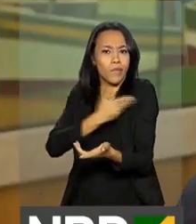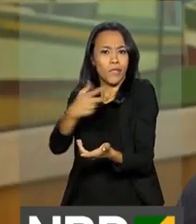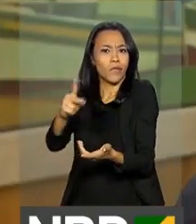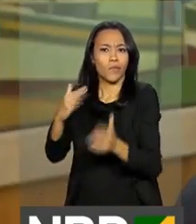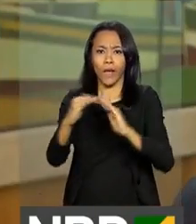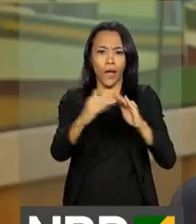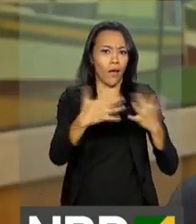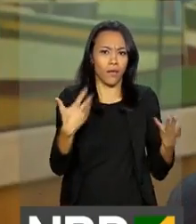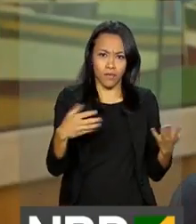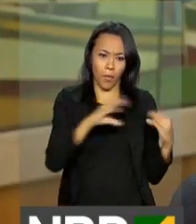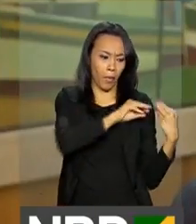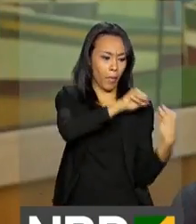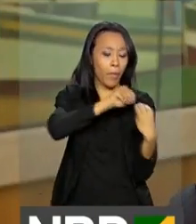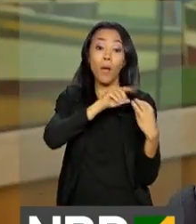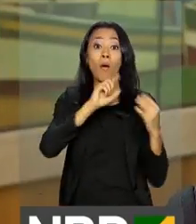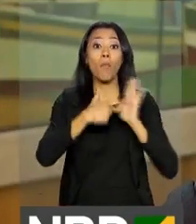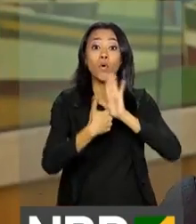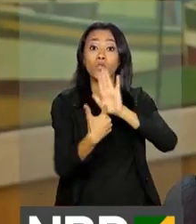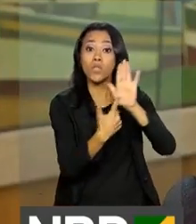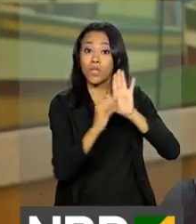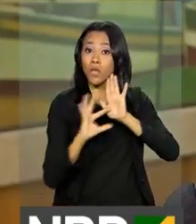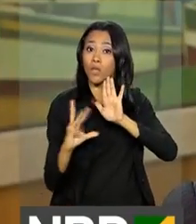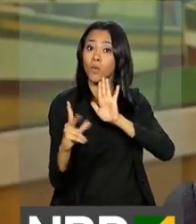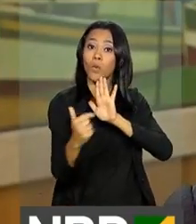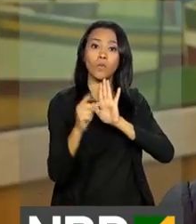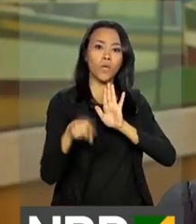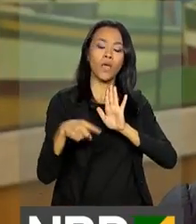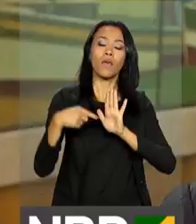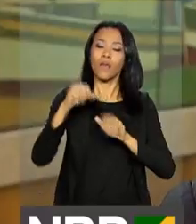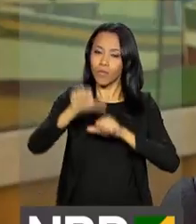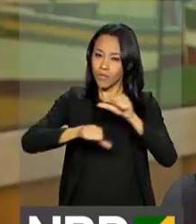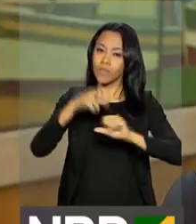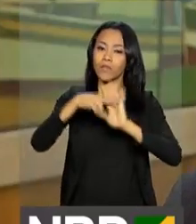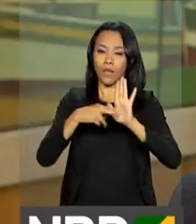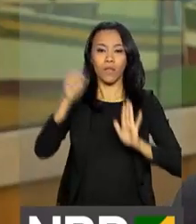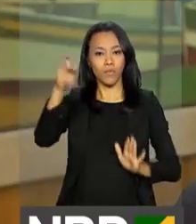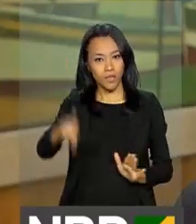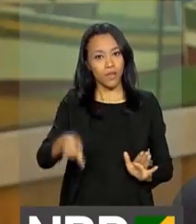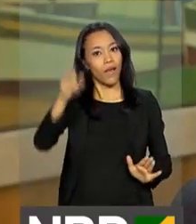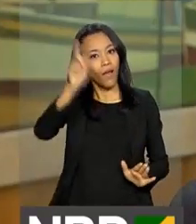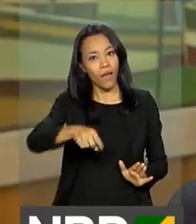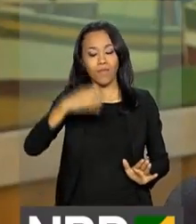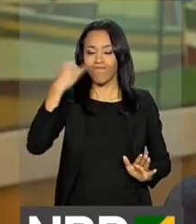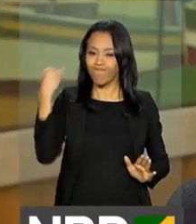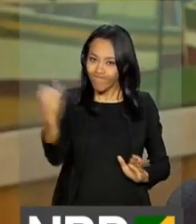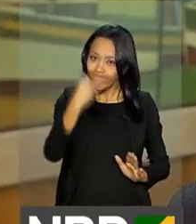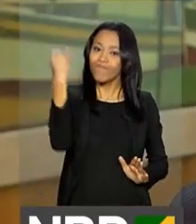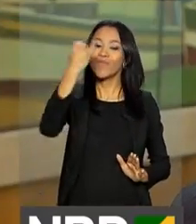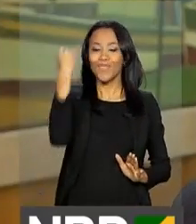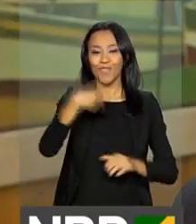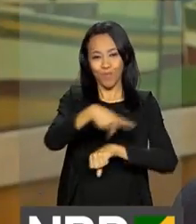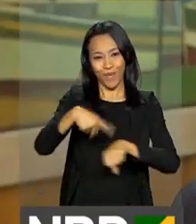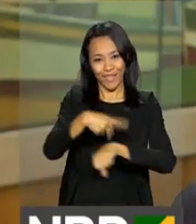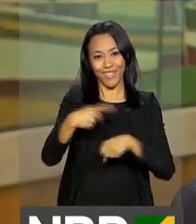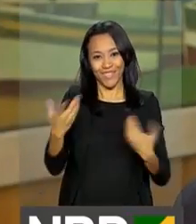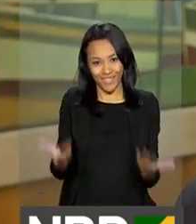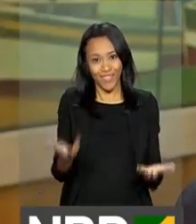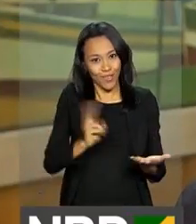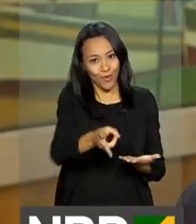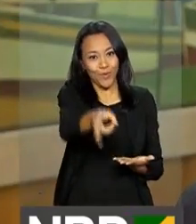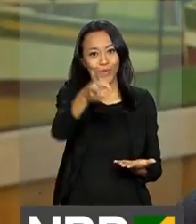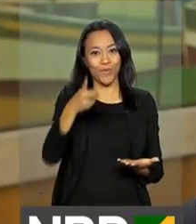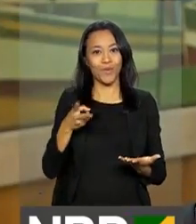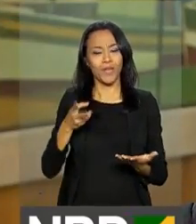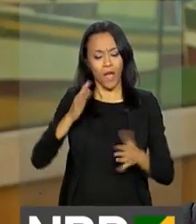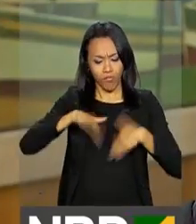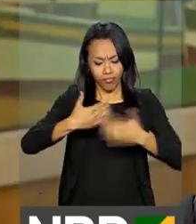casa, onde você estiver, mostrando a todos que a reforma previdenciária é fundamental para o nosso país, para que o país continue